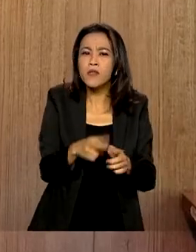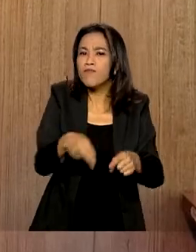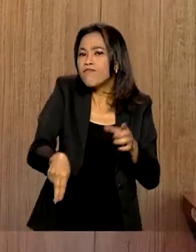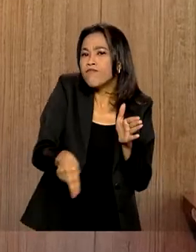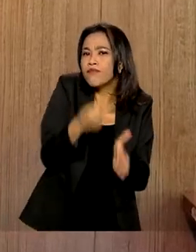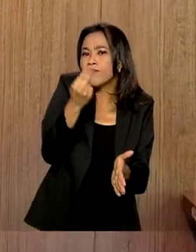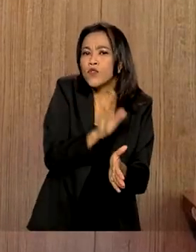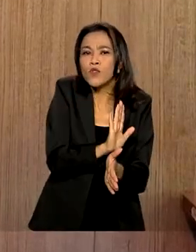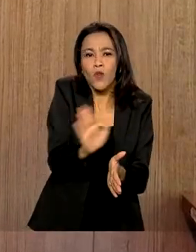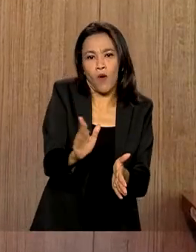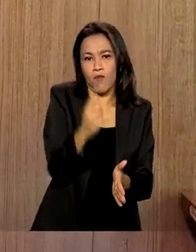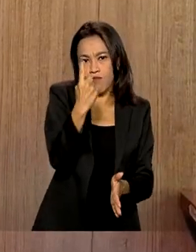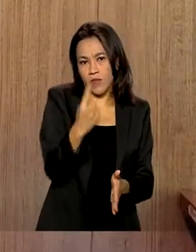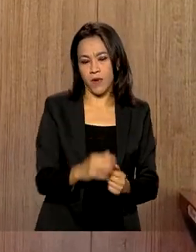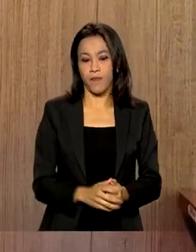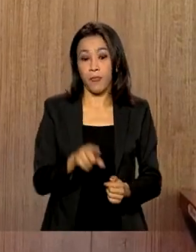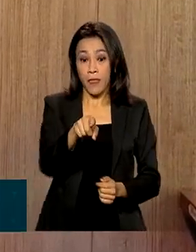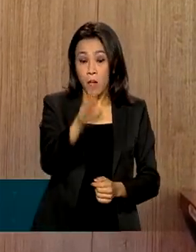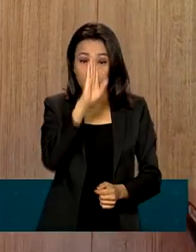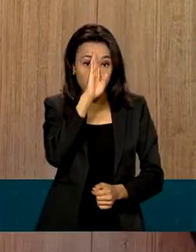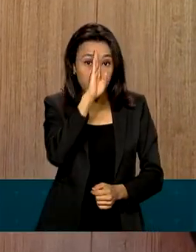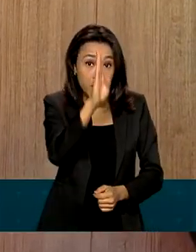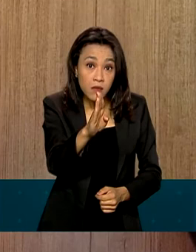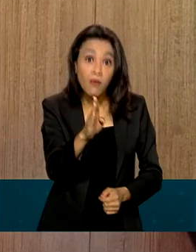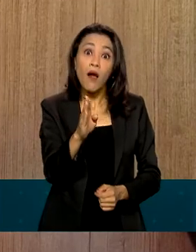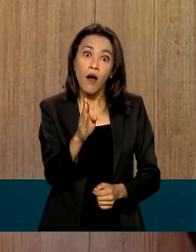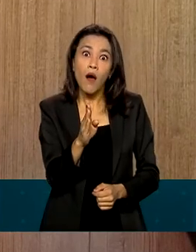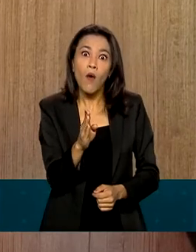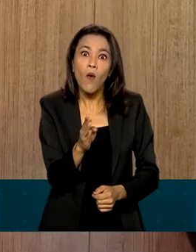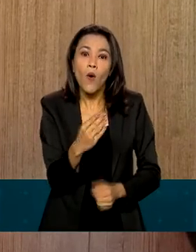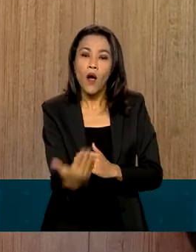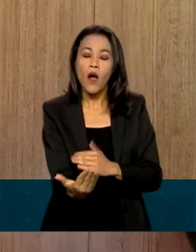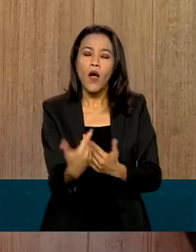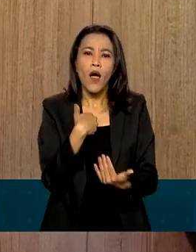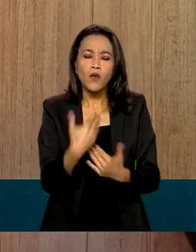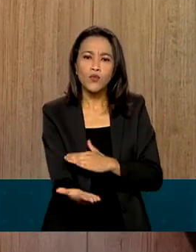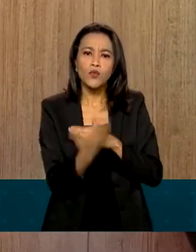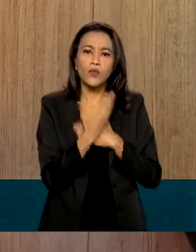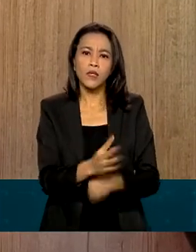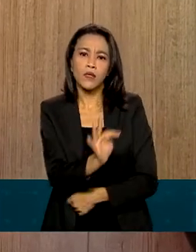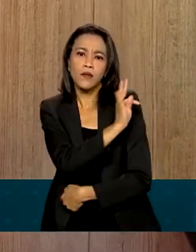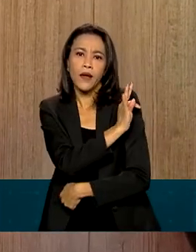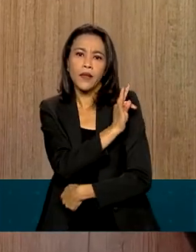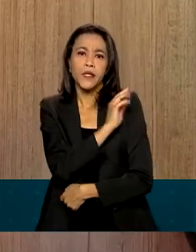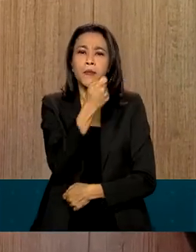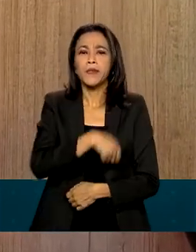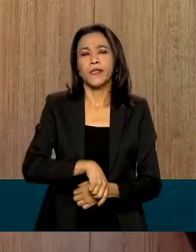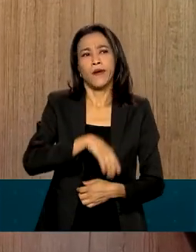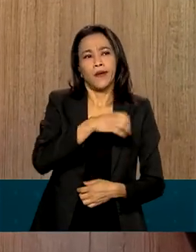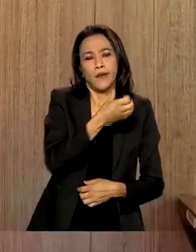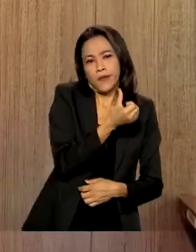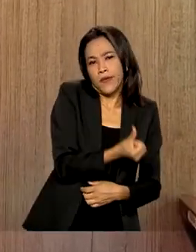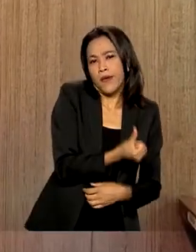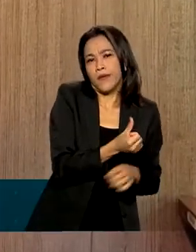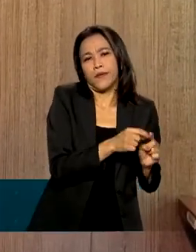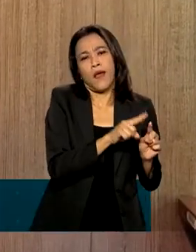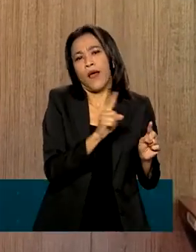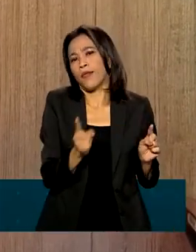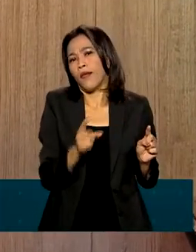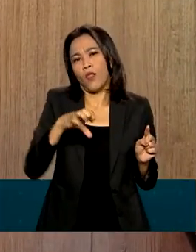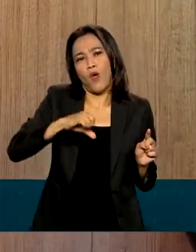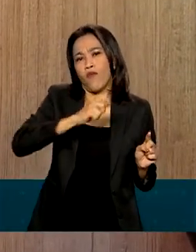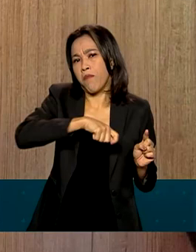principal benefício dessa nova técnica é não precisar, de a cada seis a nove meses, realizar uma nova